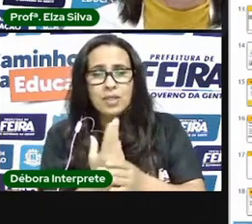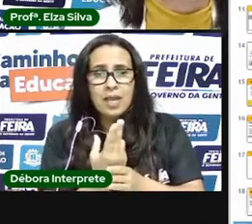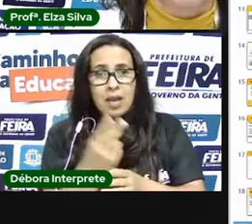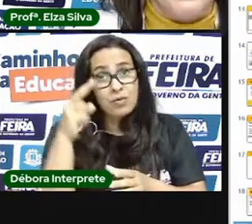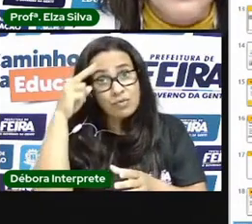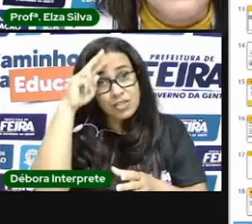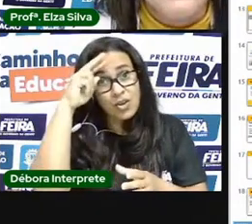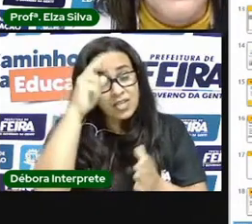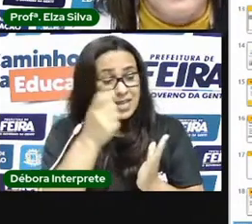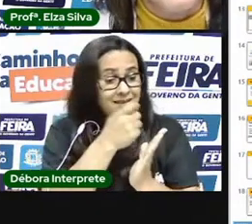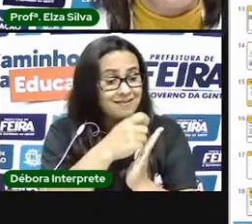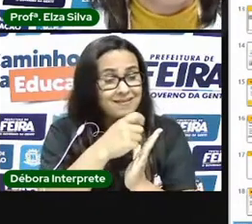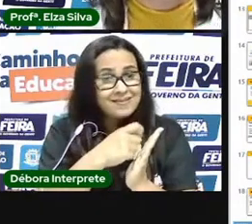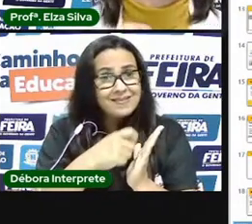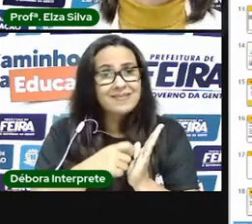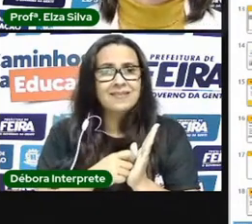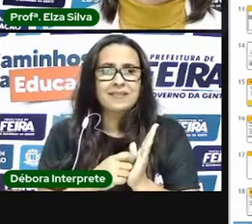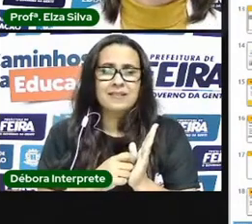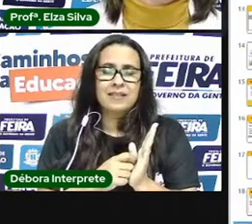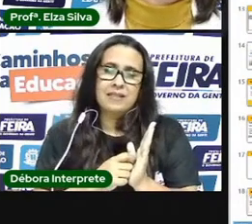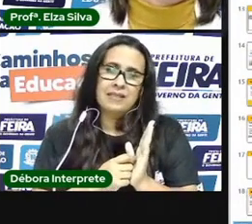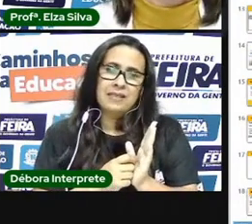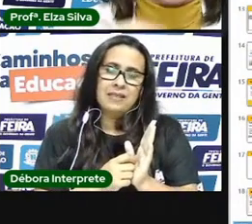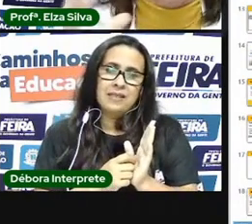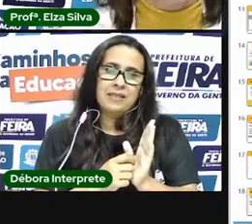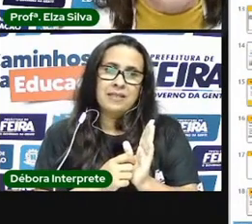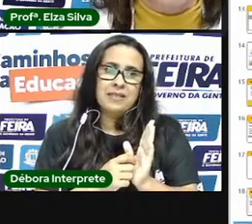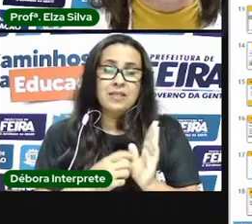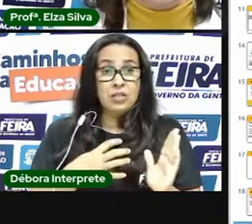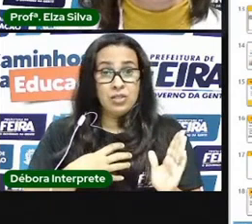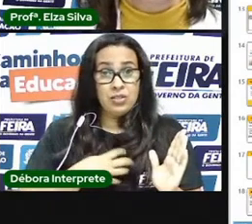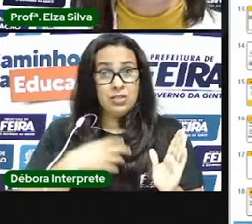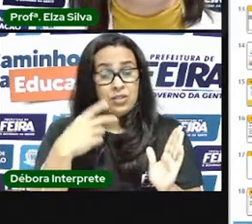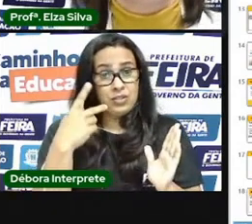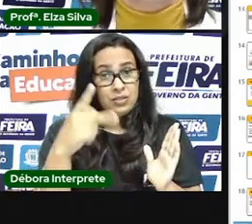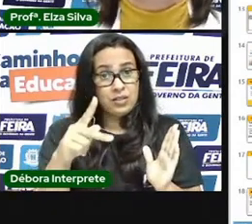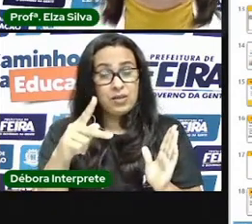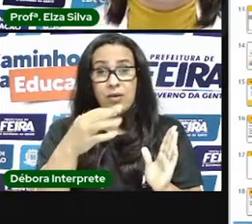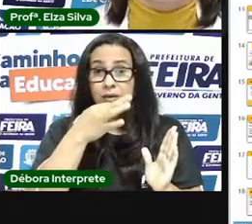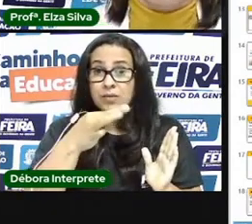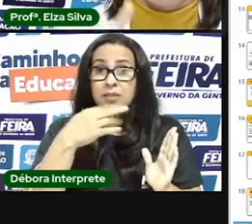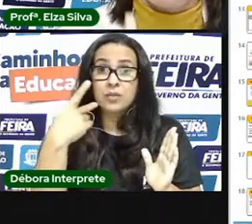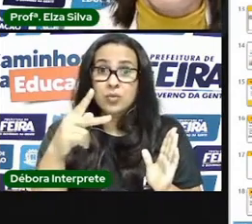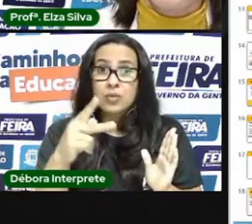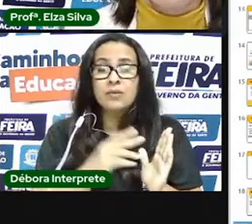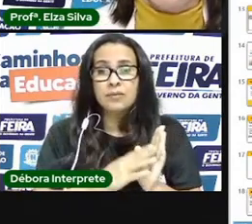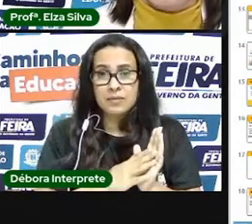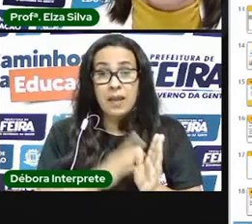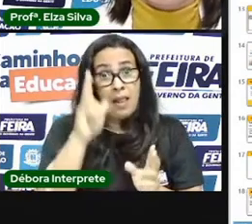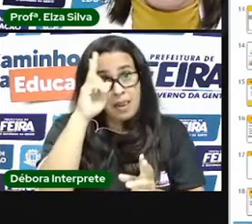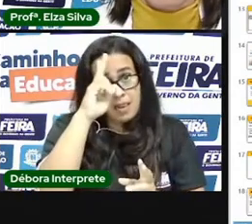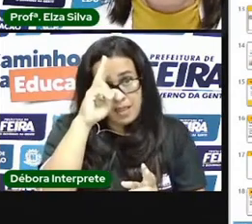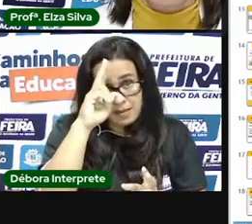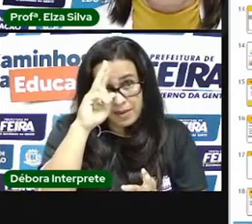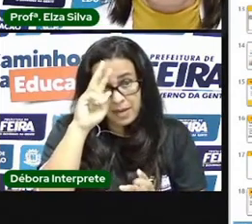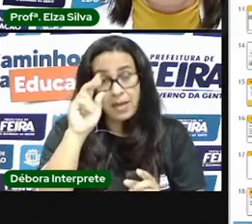expressar o seu ponto de vista sobre a ideia apresentada na canção lembra da ideia